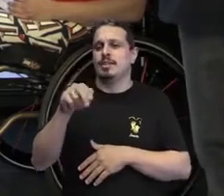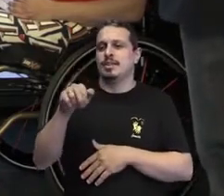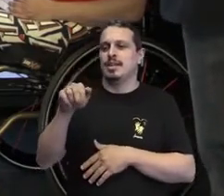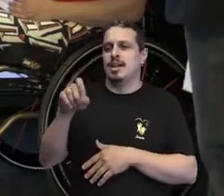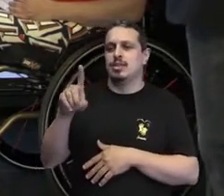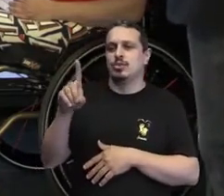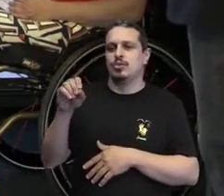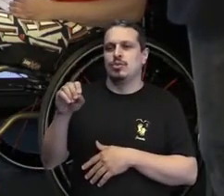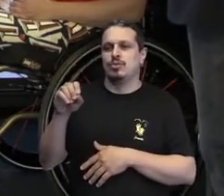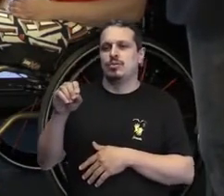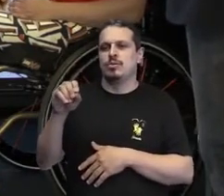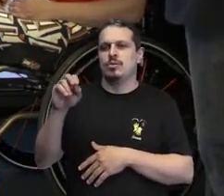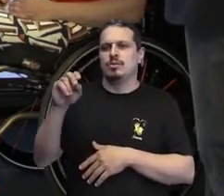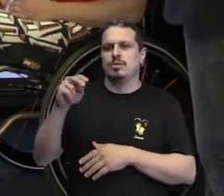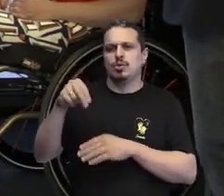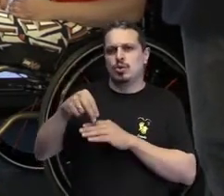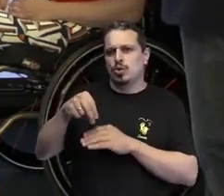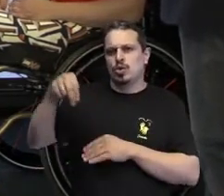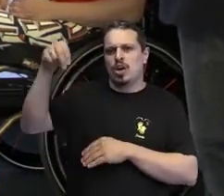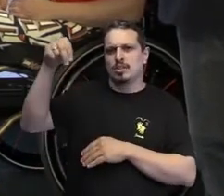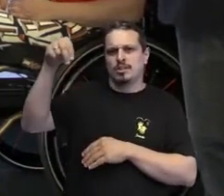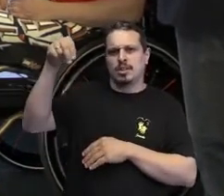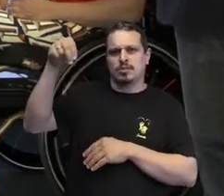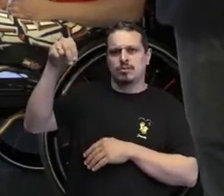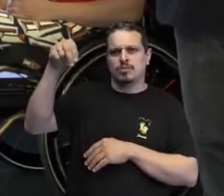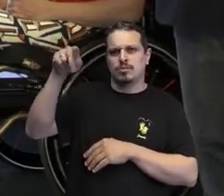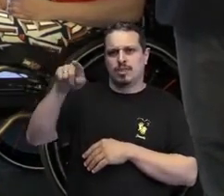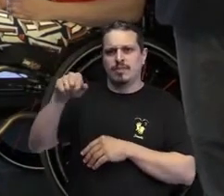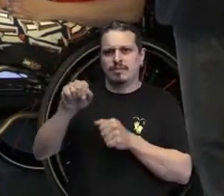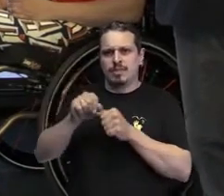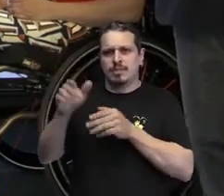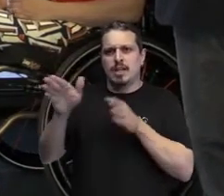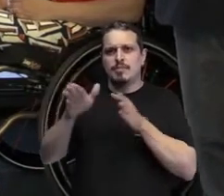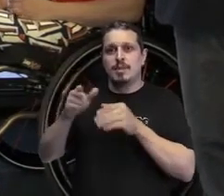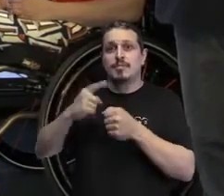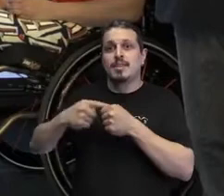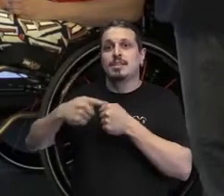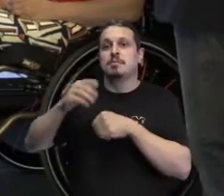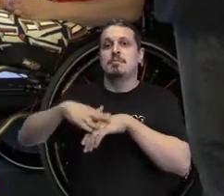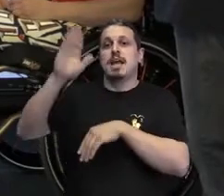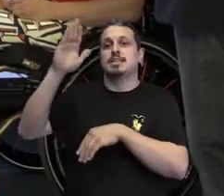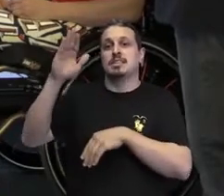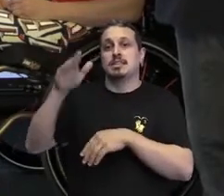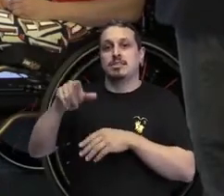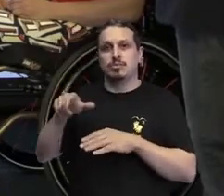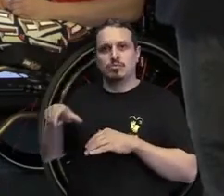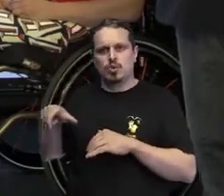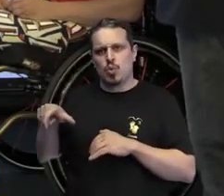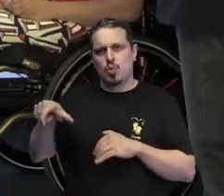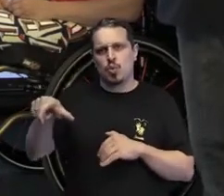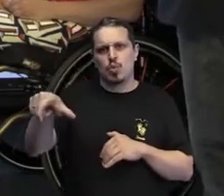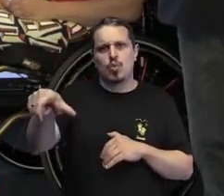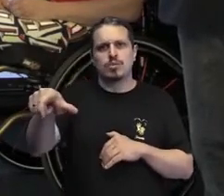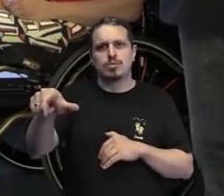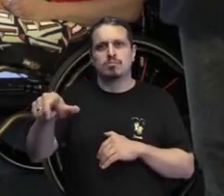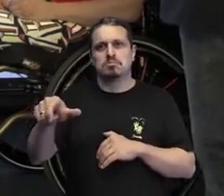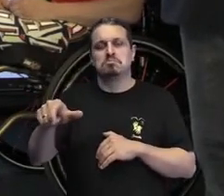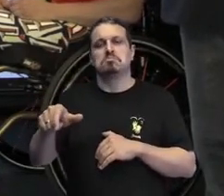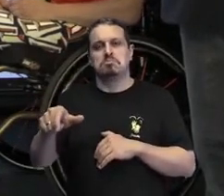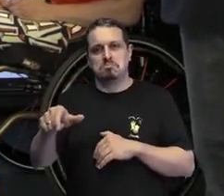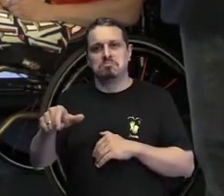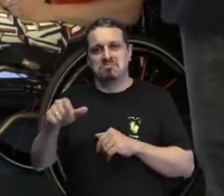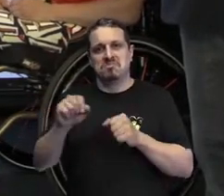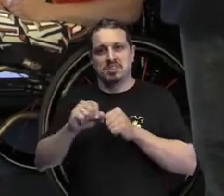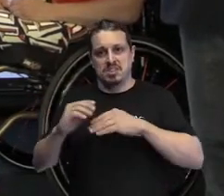Eu estou louca para ir lá ver. Então, a acessibilidade é muito mais do que corrimão e rampa, né? A acessibilidade também